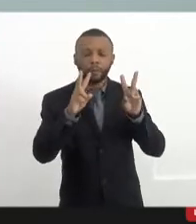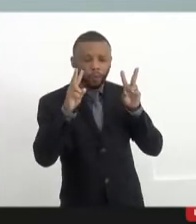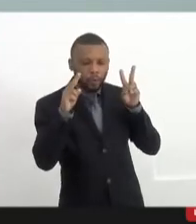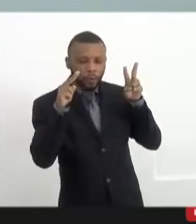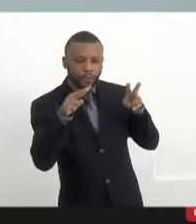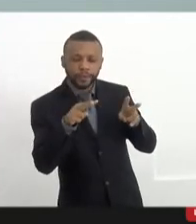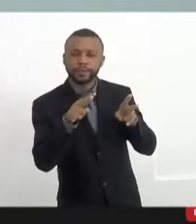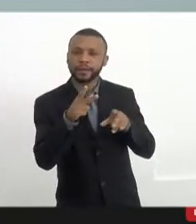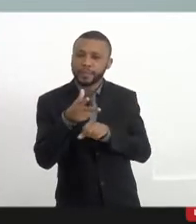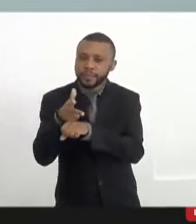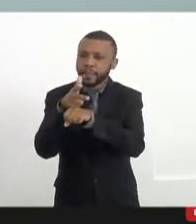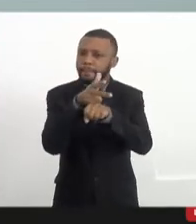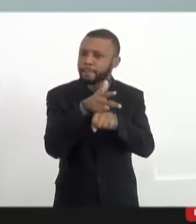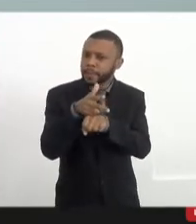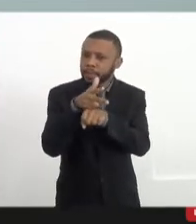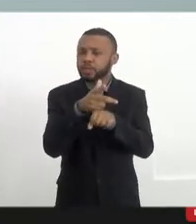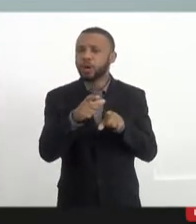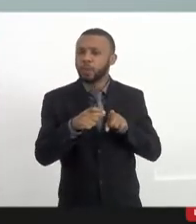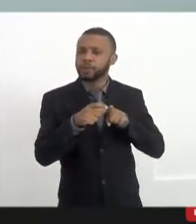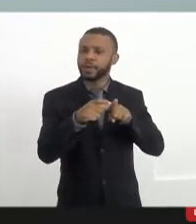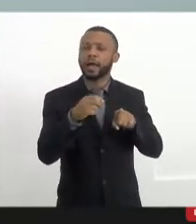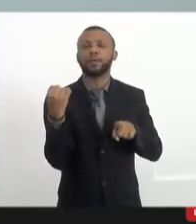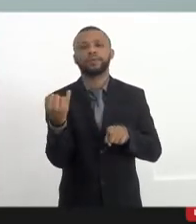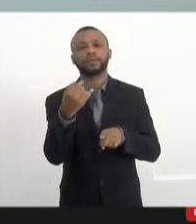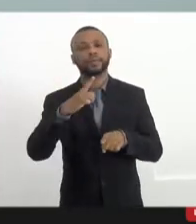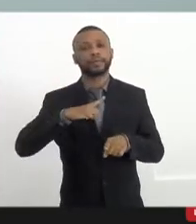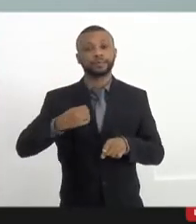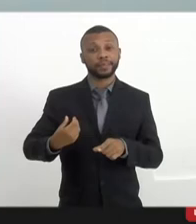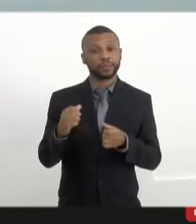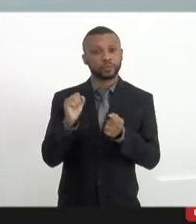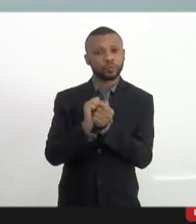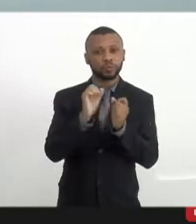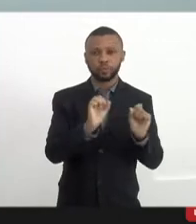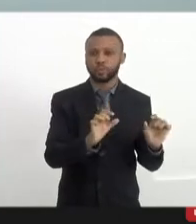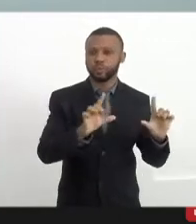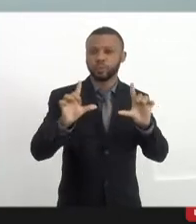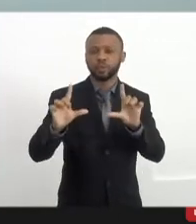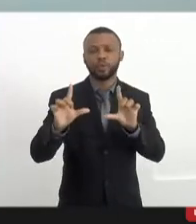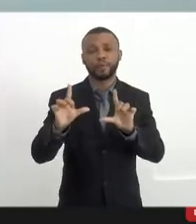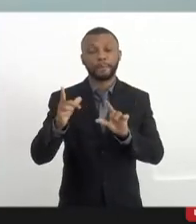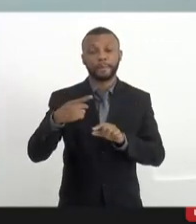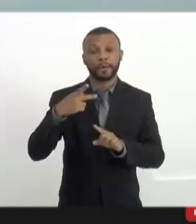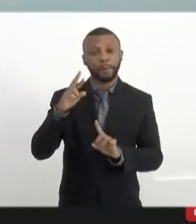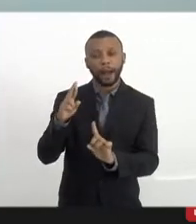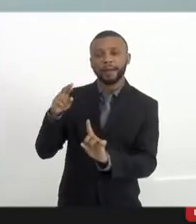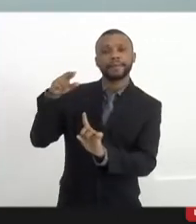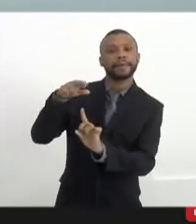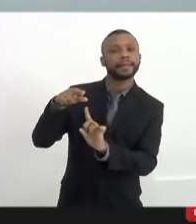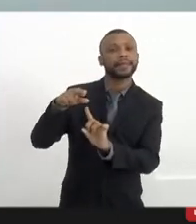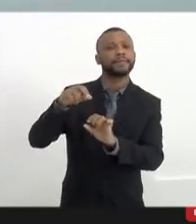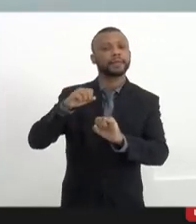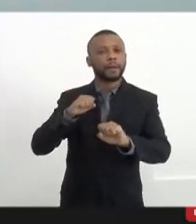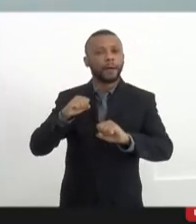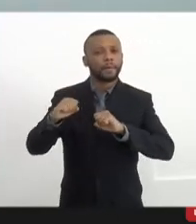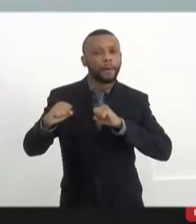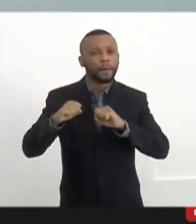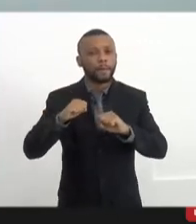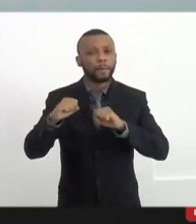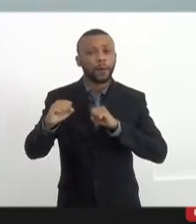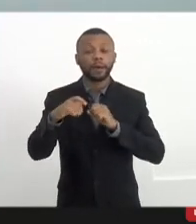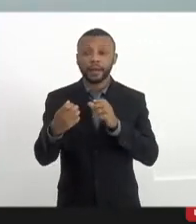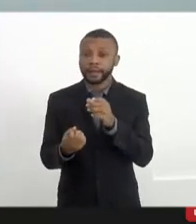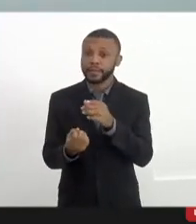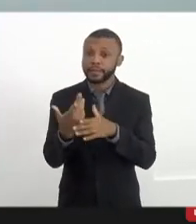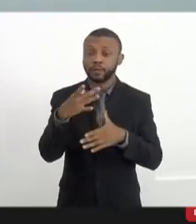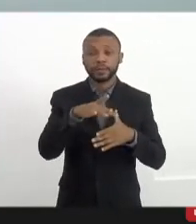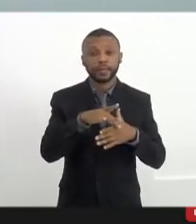importante ter você na audiência, que, para mim, pelo menos, é uma referência importante nessa luta, Mink. E é fundador da Frente Parlamentar também.